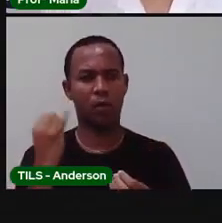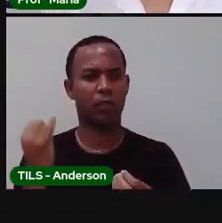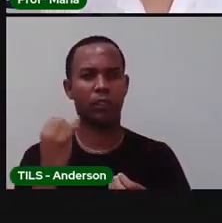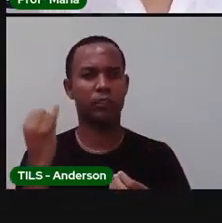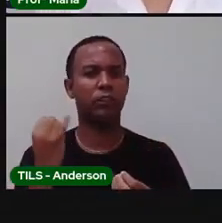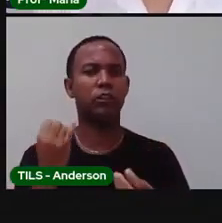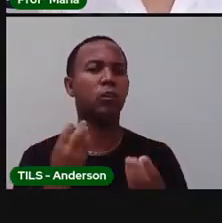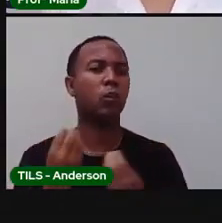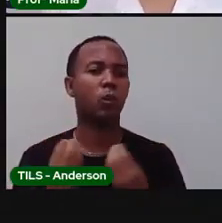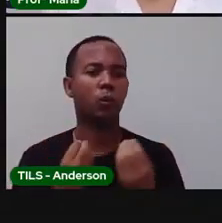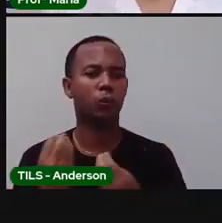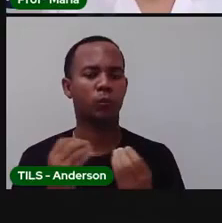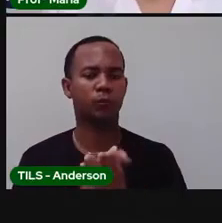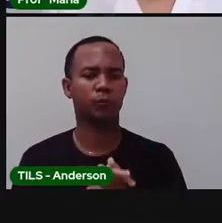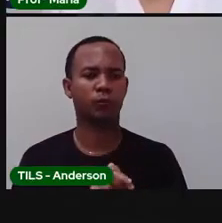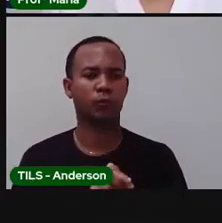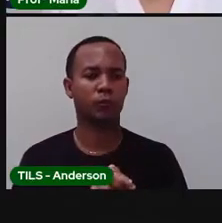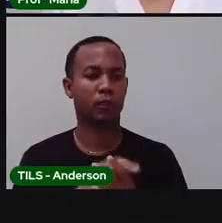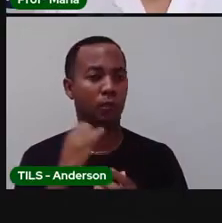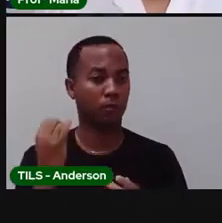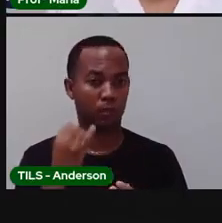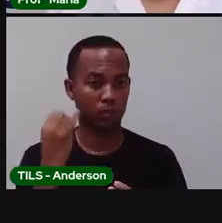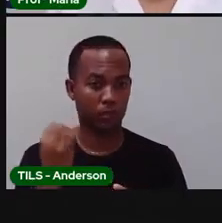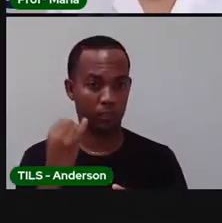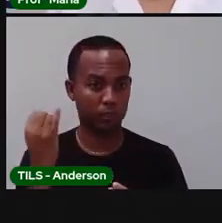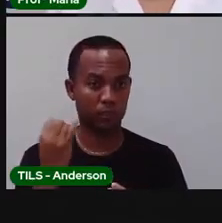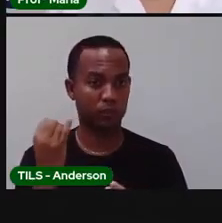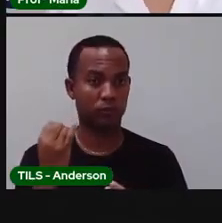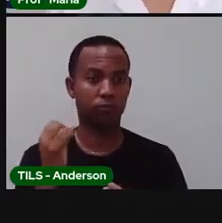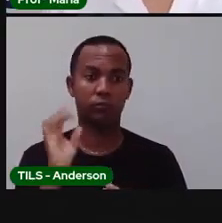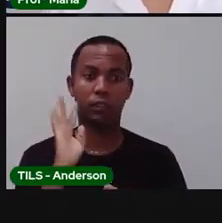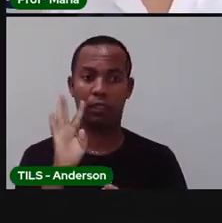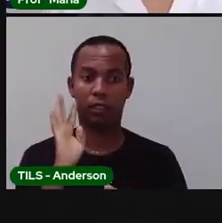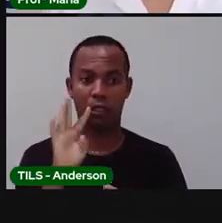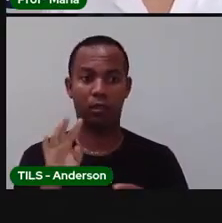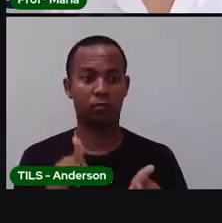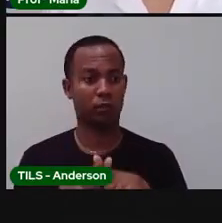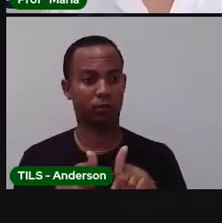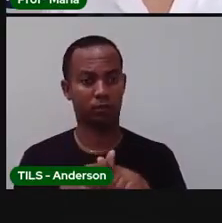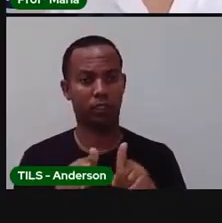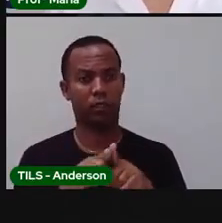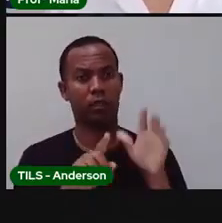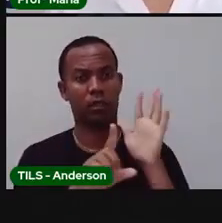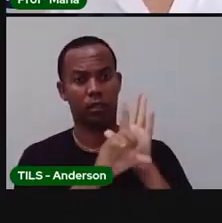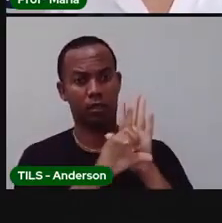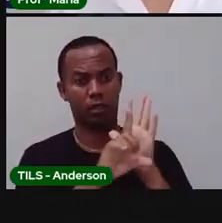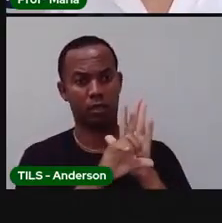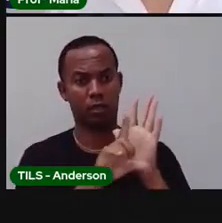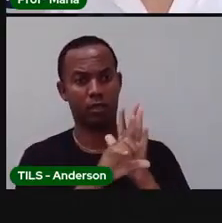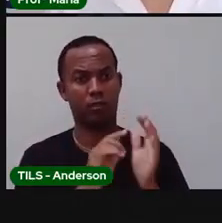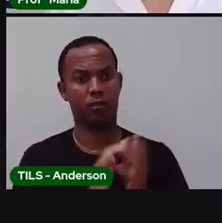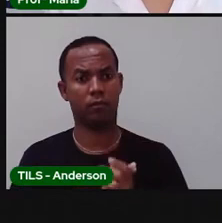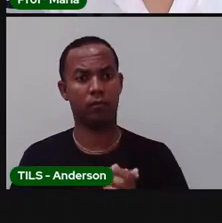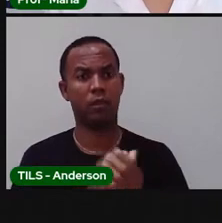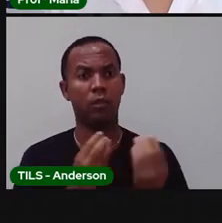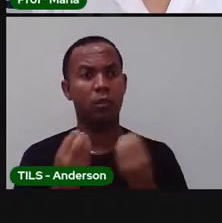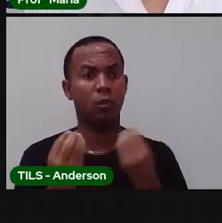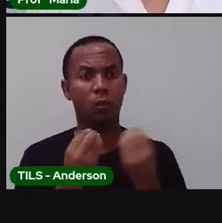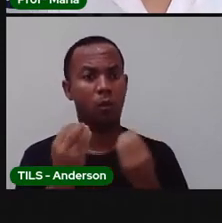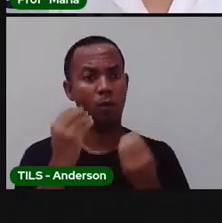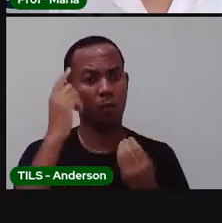tão bacana, tão importante para vocês, tão fantástico, que é a lei. Imagine só,